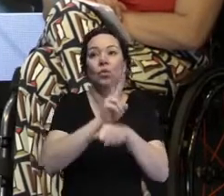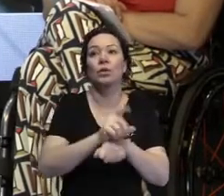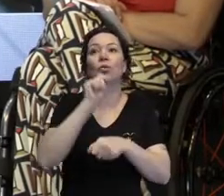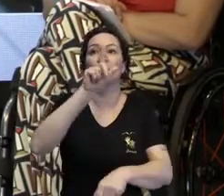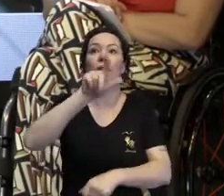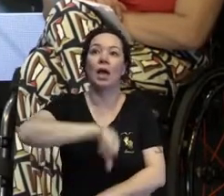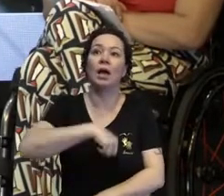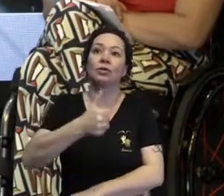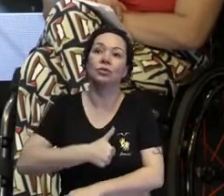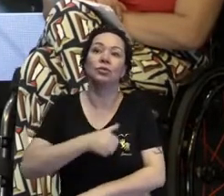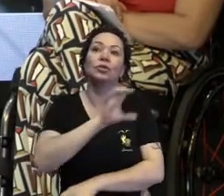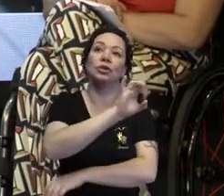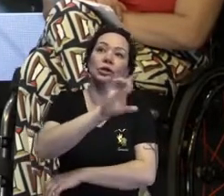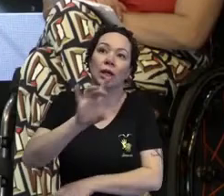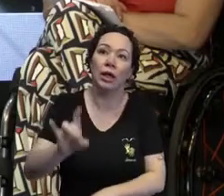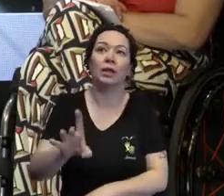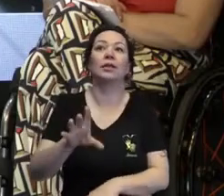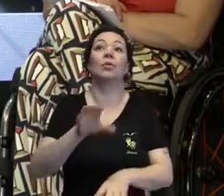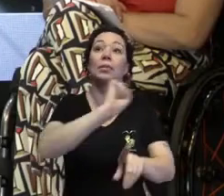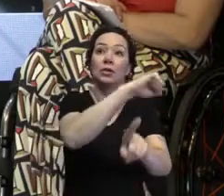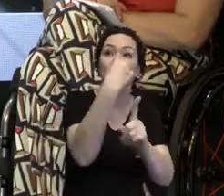pessoa com deficiência é entendida na sociedade.